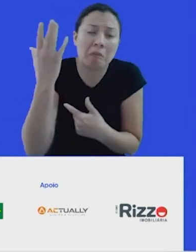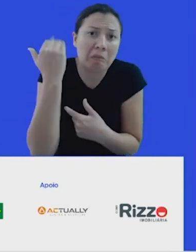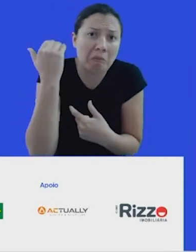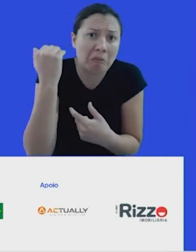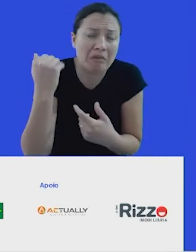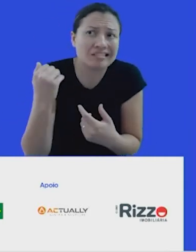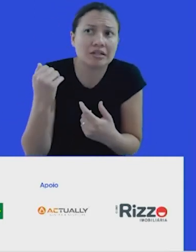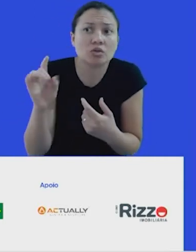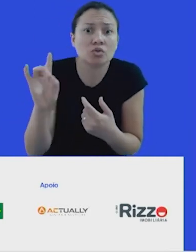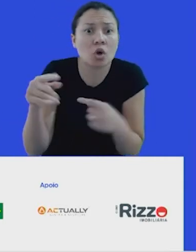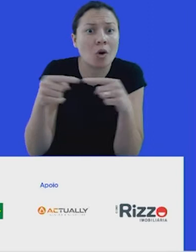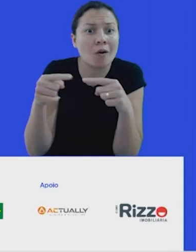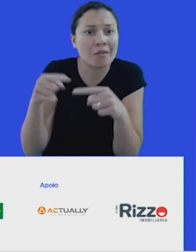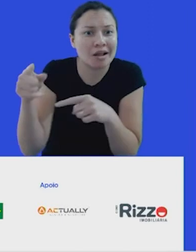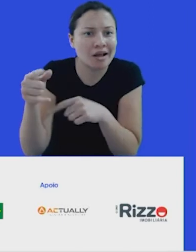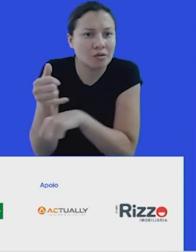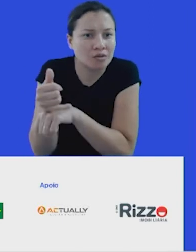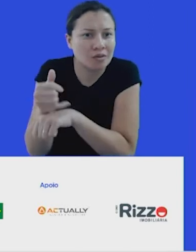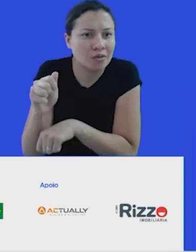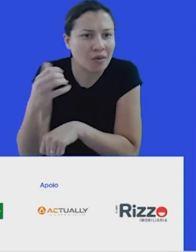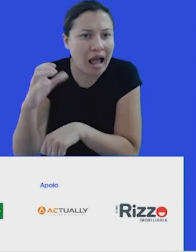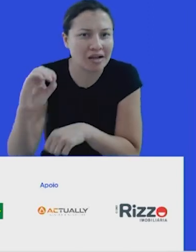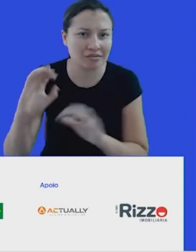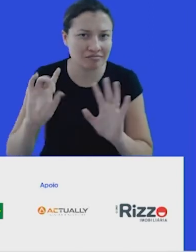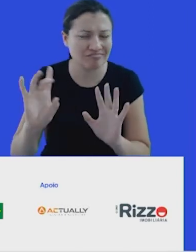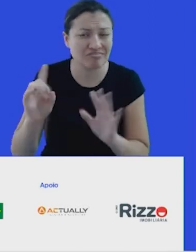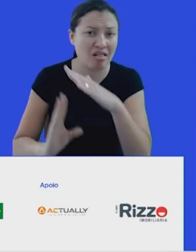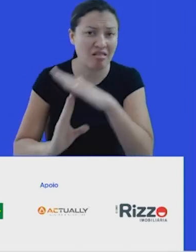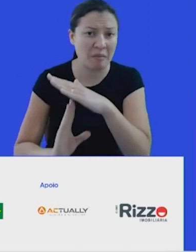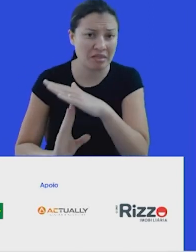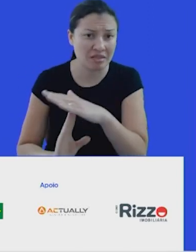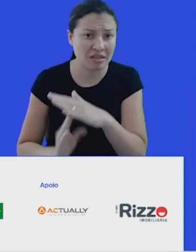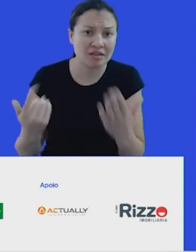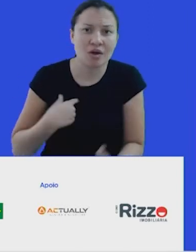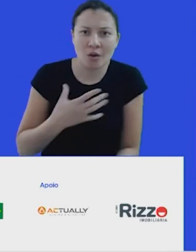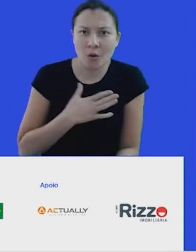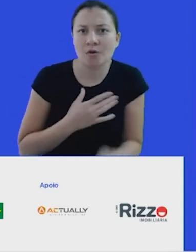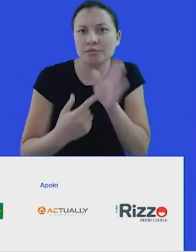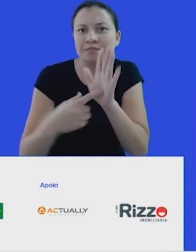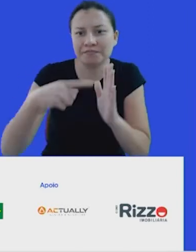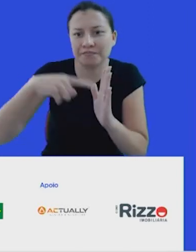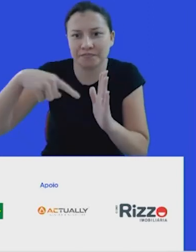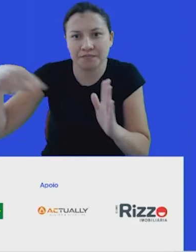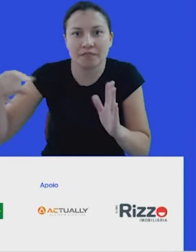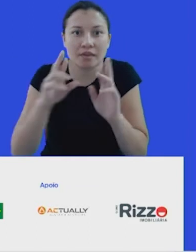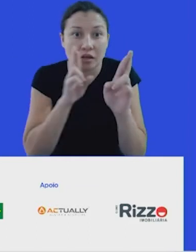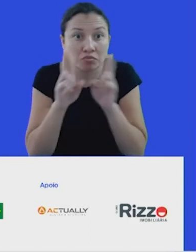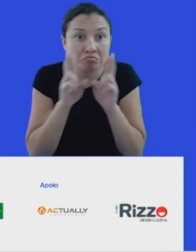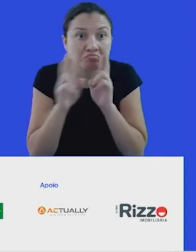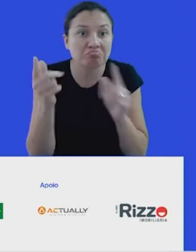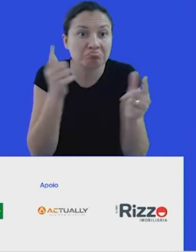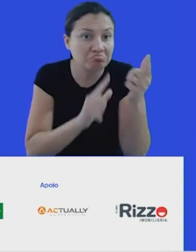apenas do aço, eram muito mais limitadas. Então, eu gosto de destacar desses indicadores, esses resultados bastante expressivos,